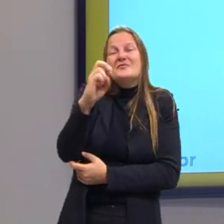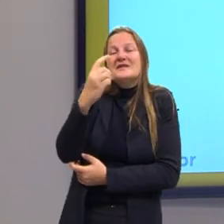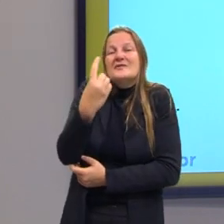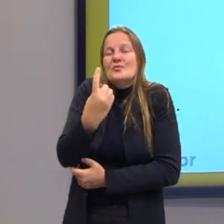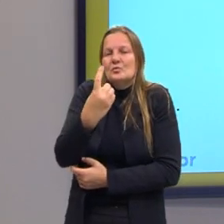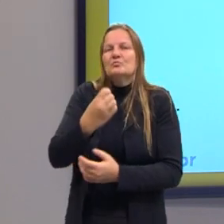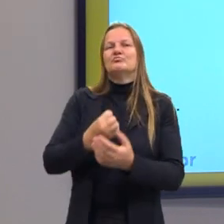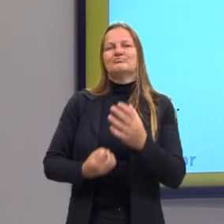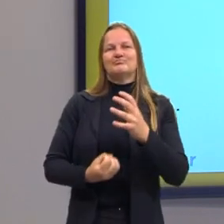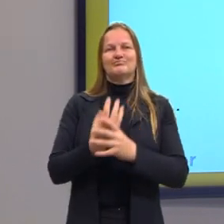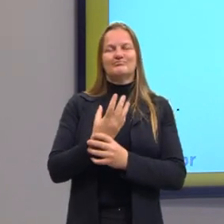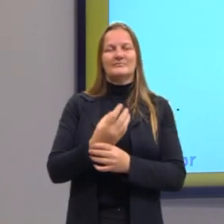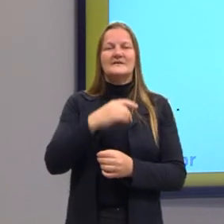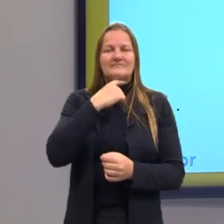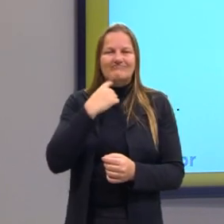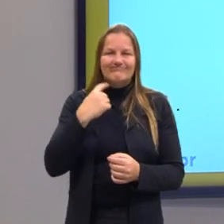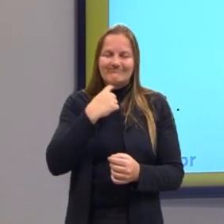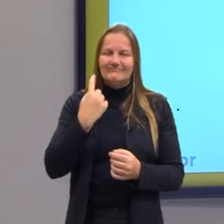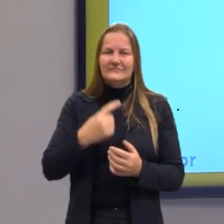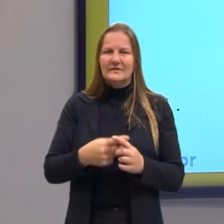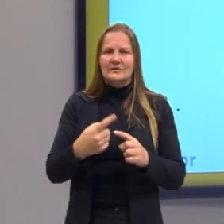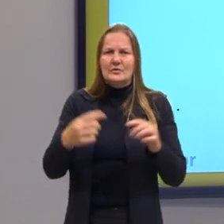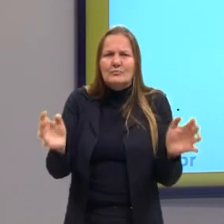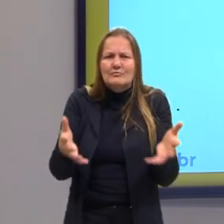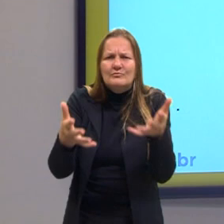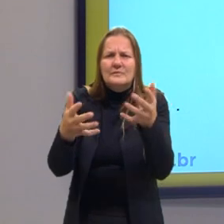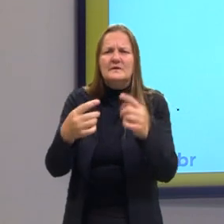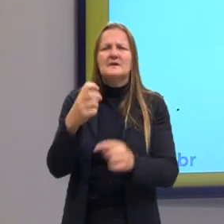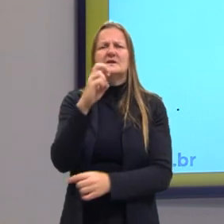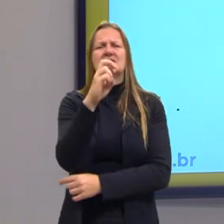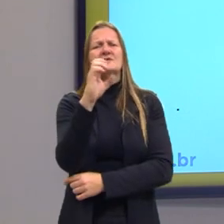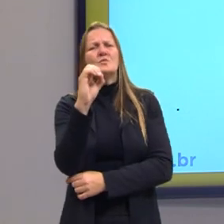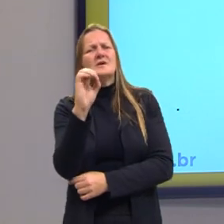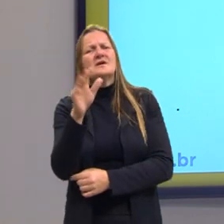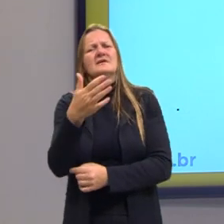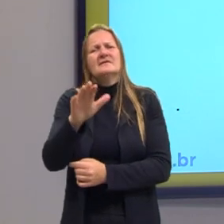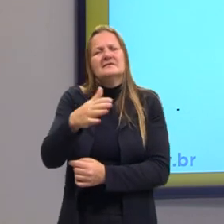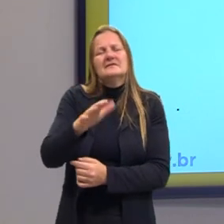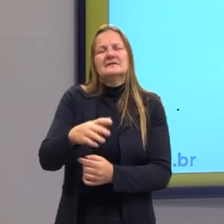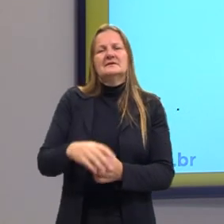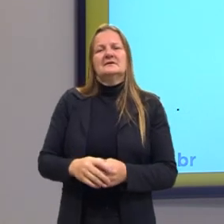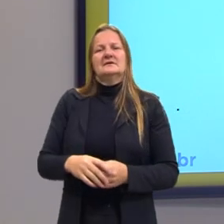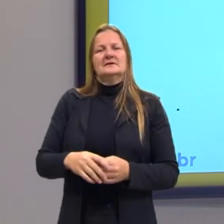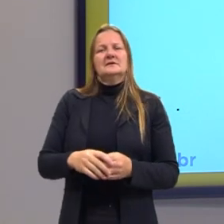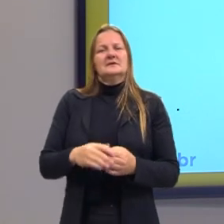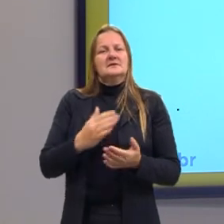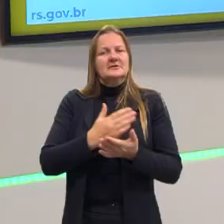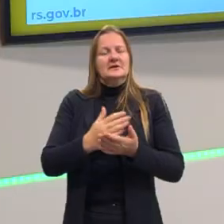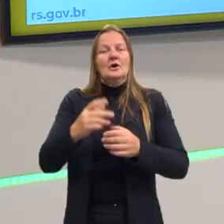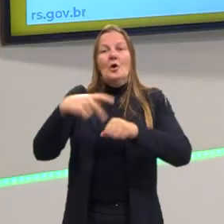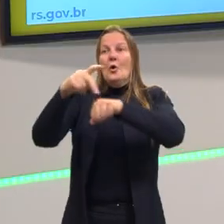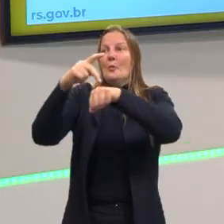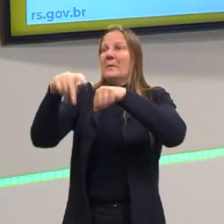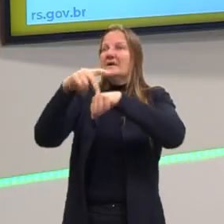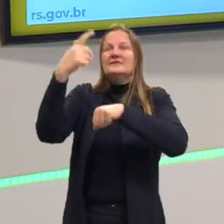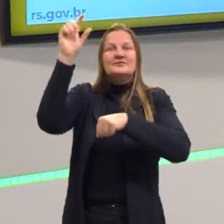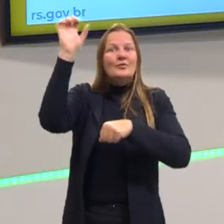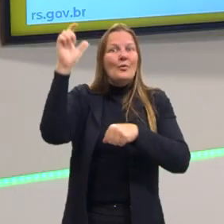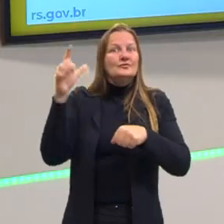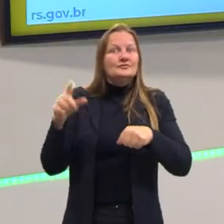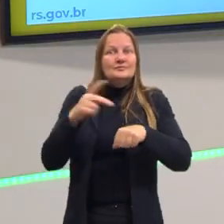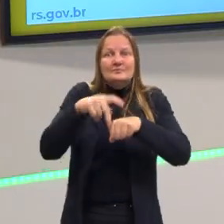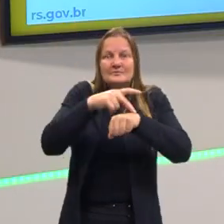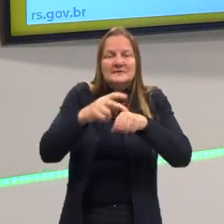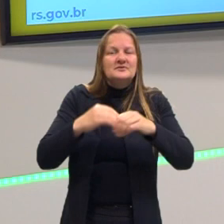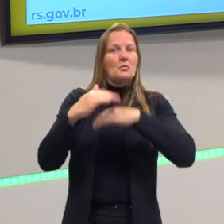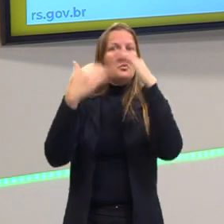incentivo à pesquisa brasileira só vem aqui em 1950, quando em outros países isso já estava bem